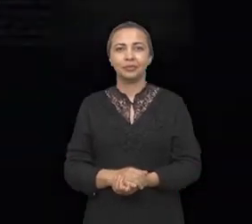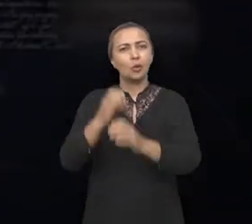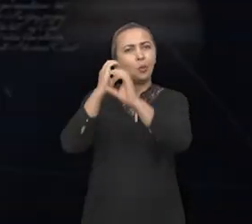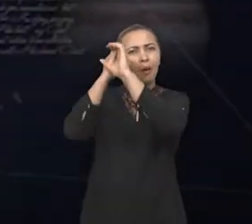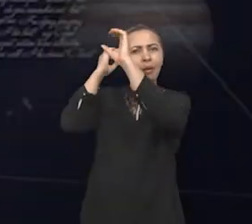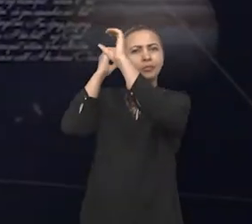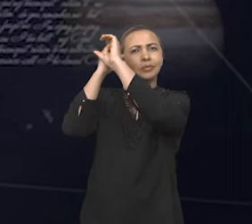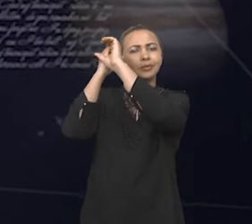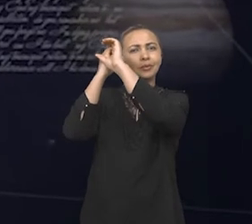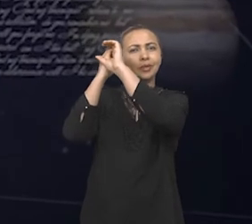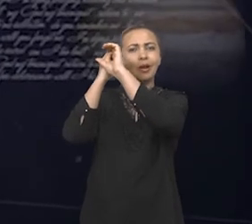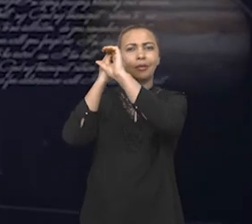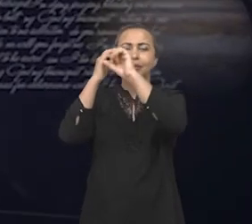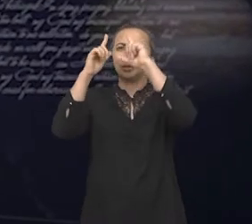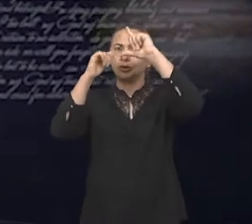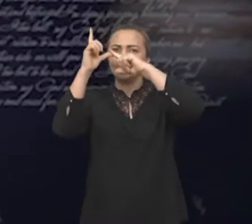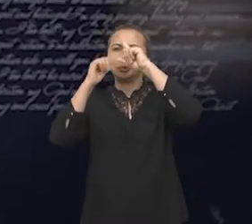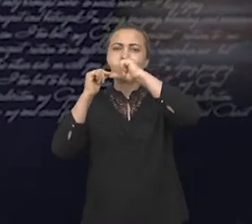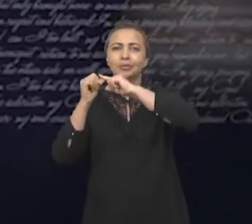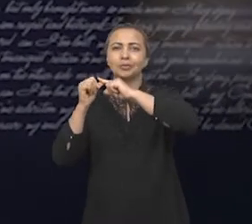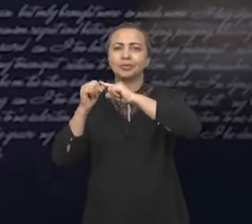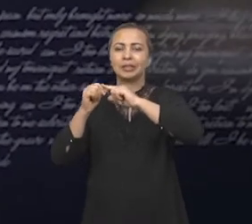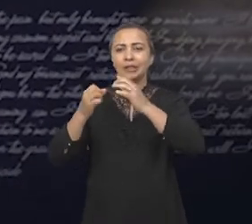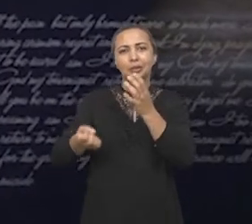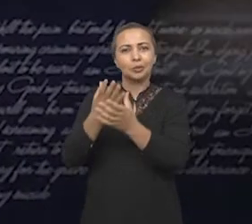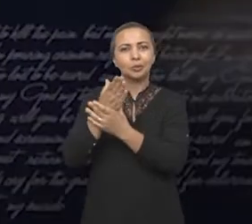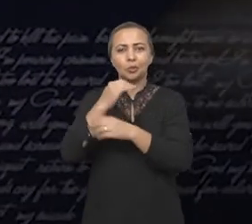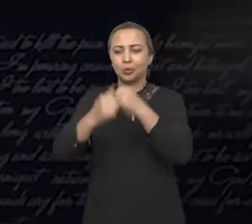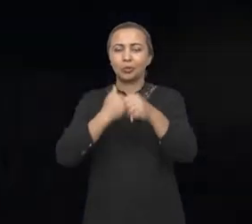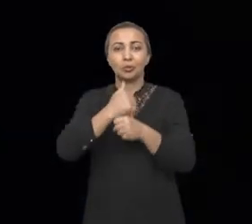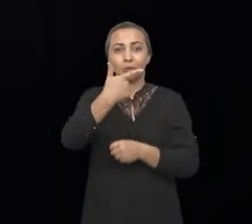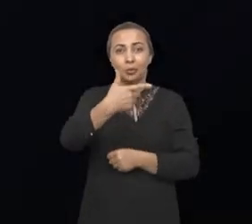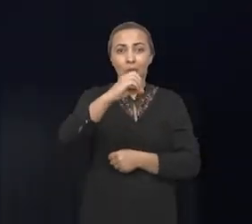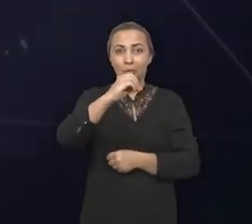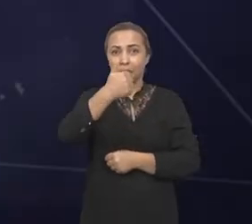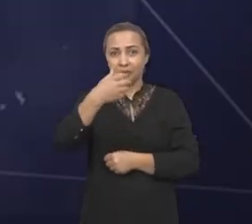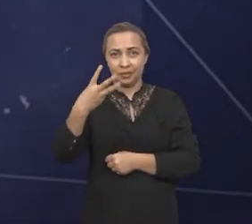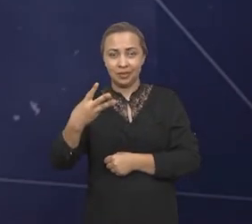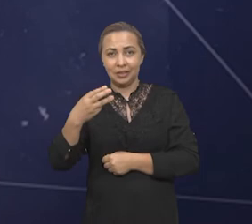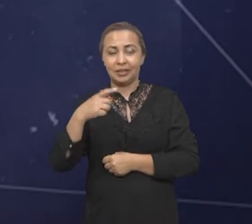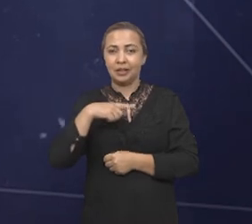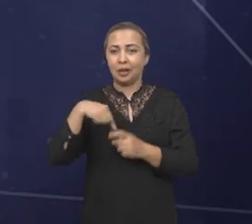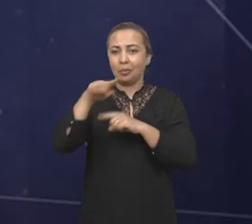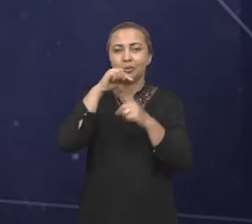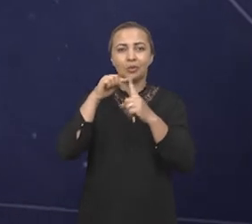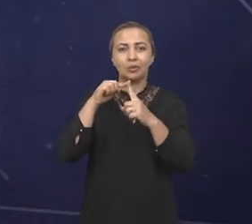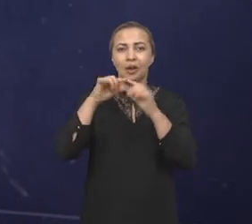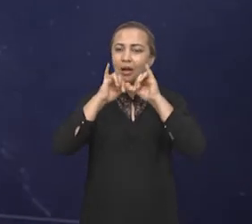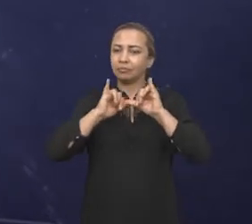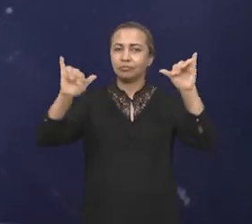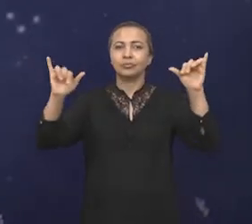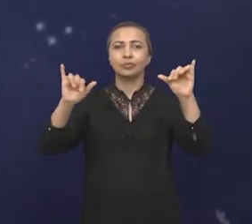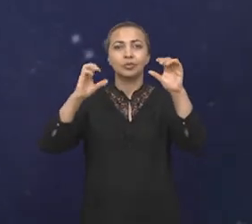O Observatório Astronômico, que foi fundado em 2013, tem como objetivo principal a divulgação de